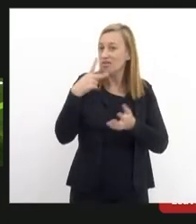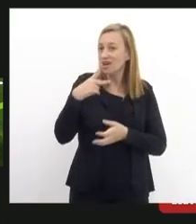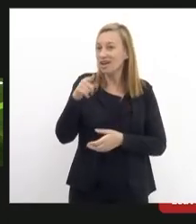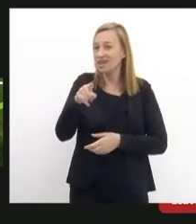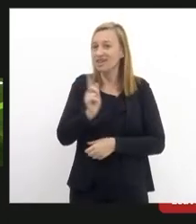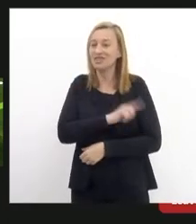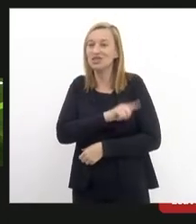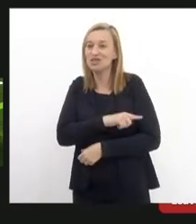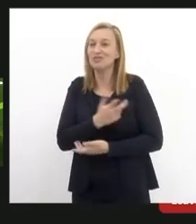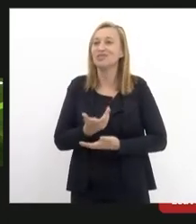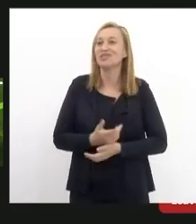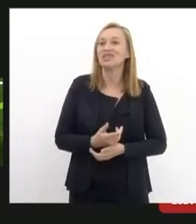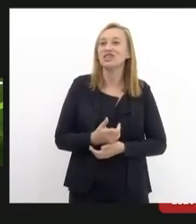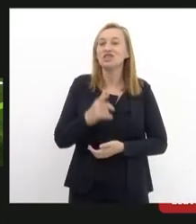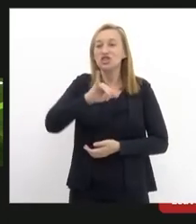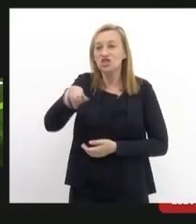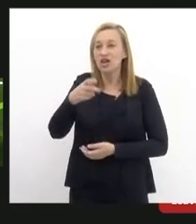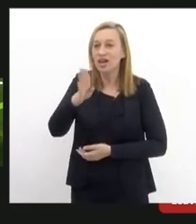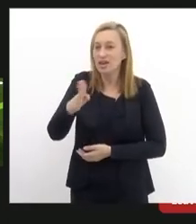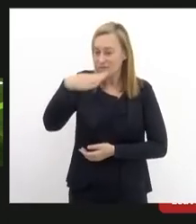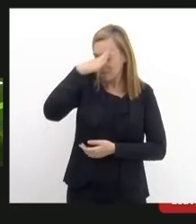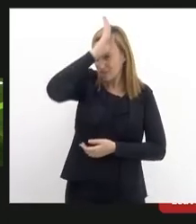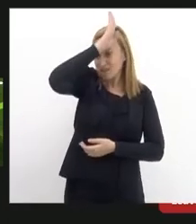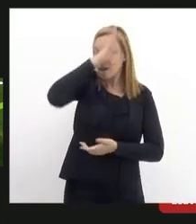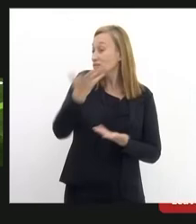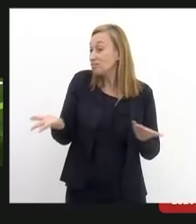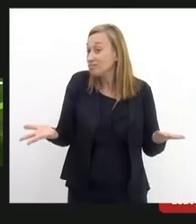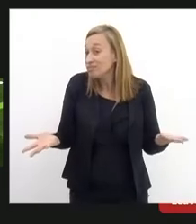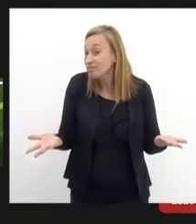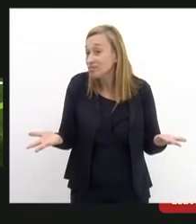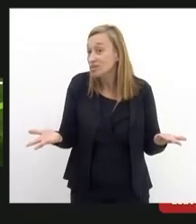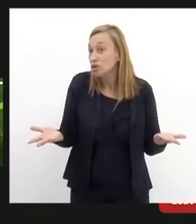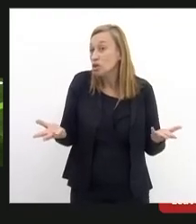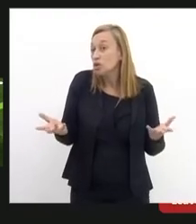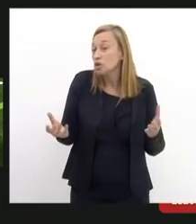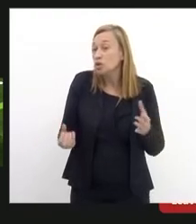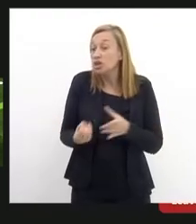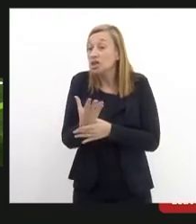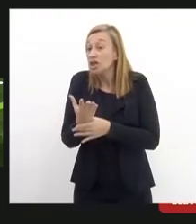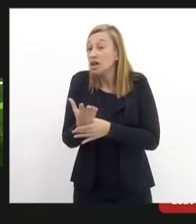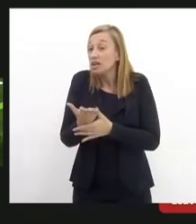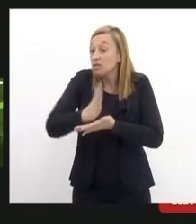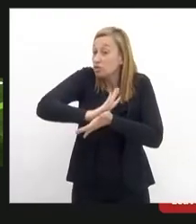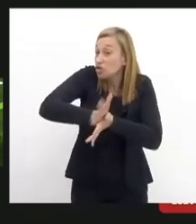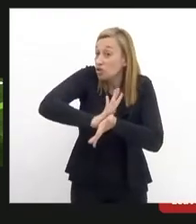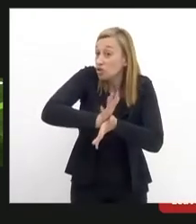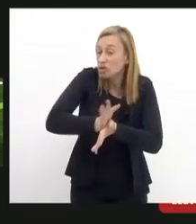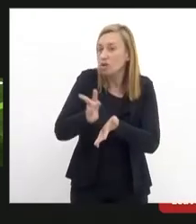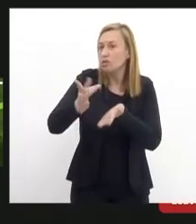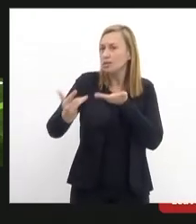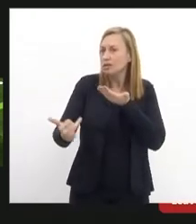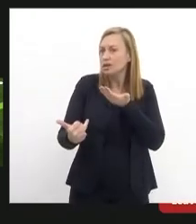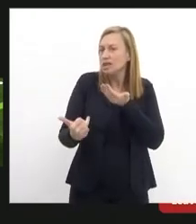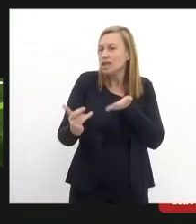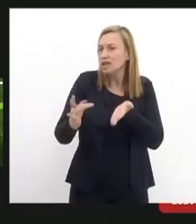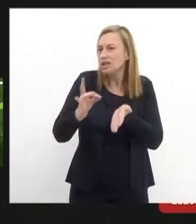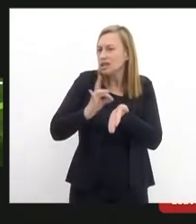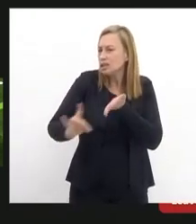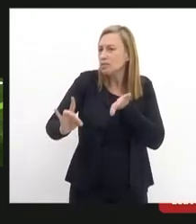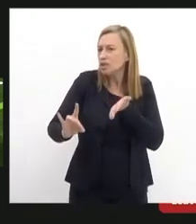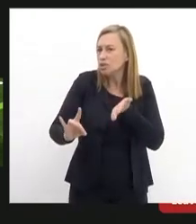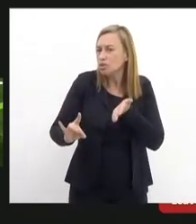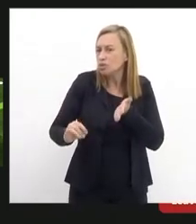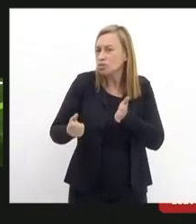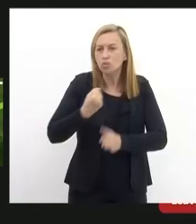gestão de Jair Messias Bolsonaro como um construtor de tragédias e um inimigo público número um da história da